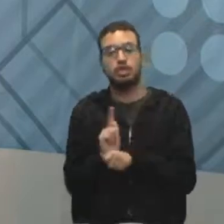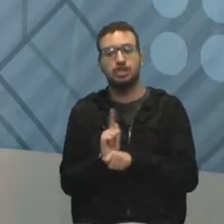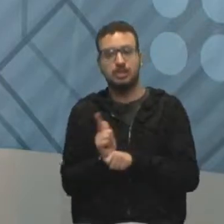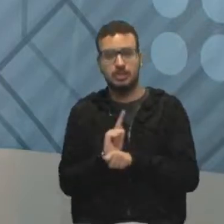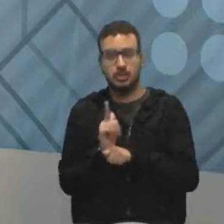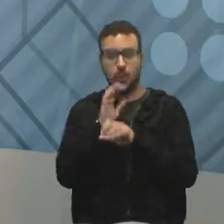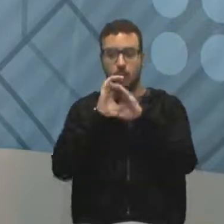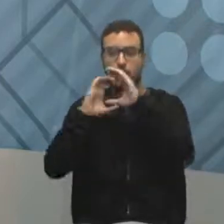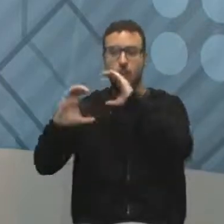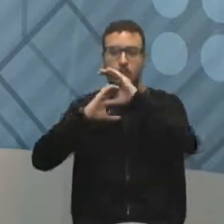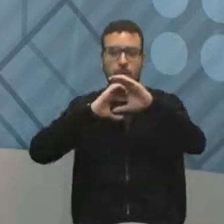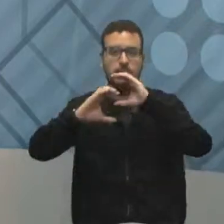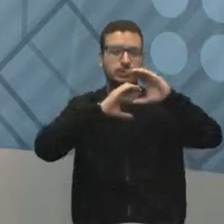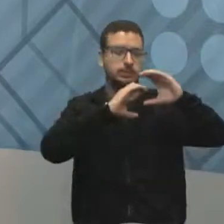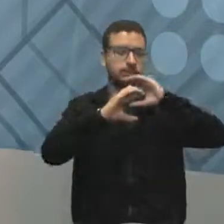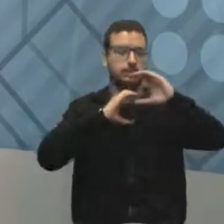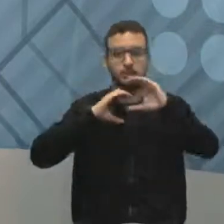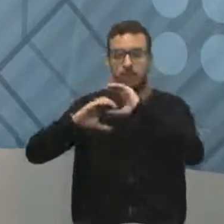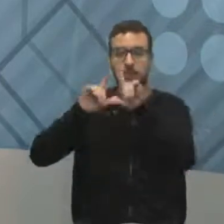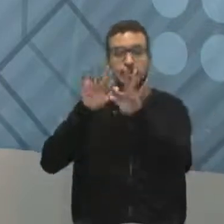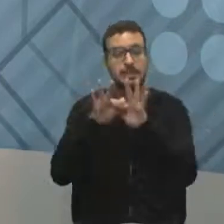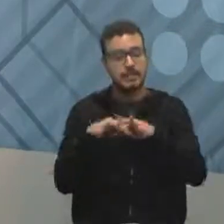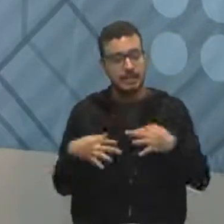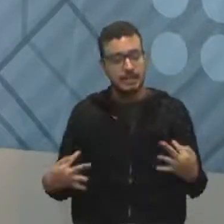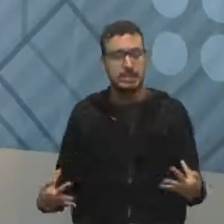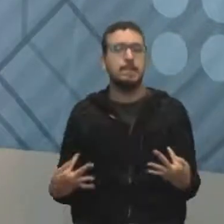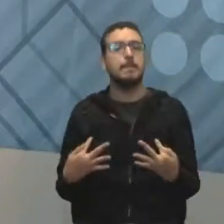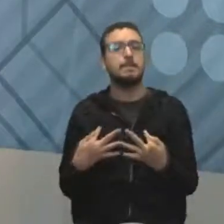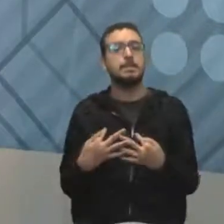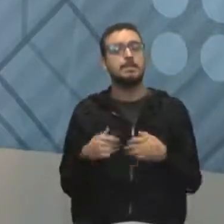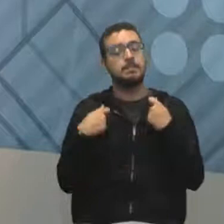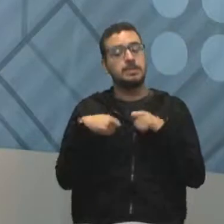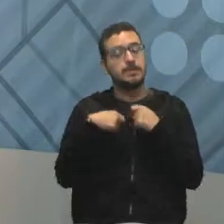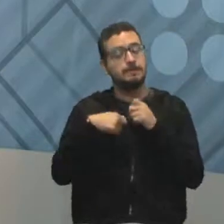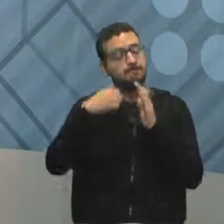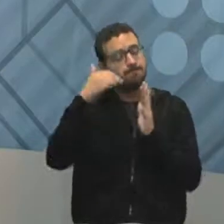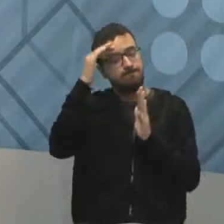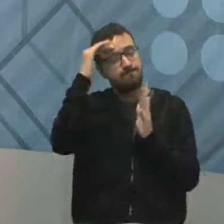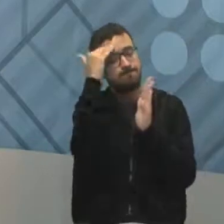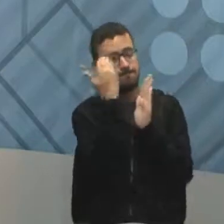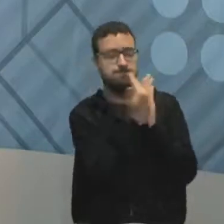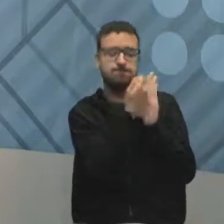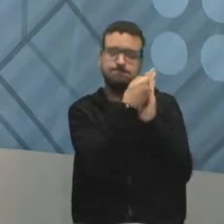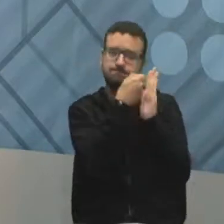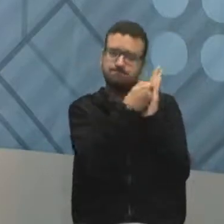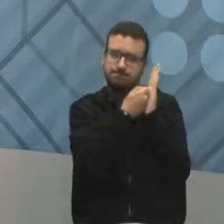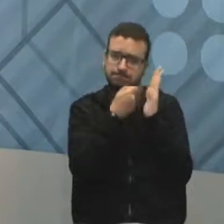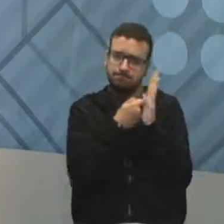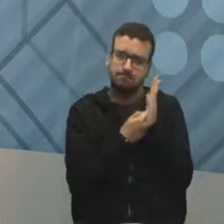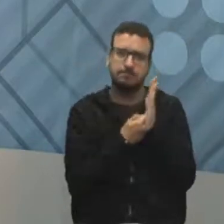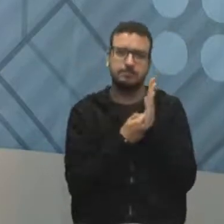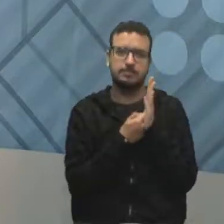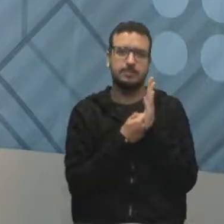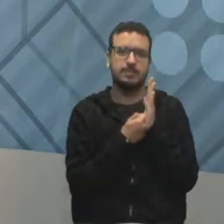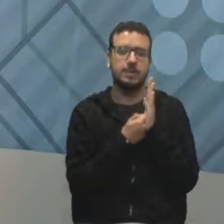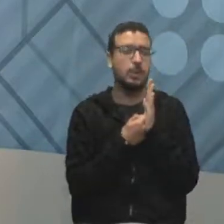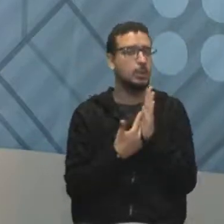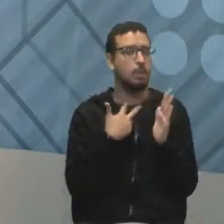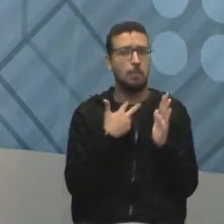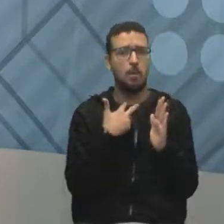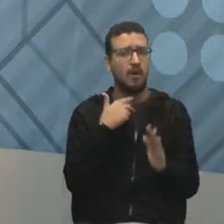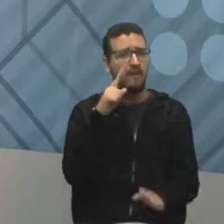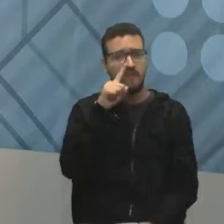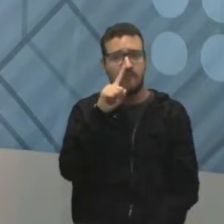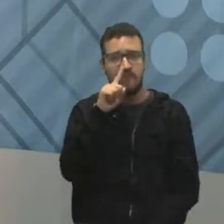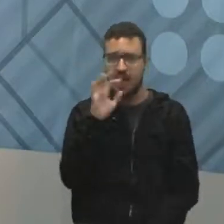comunicação que ele seja simples e seguido à risca. Nada vai falhar no nosso projeto